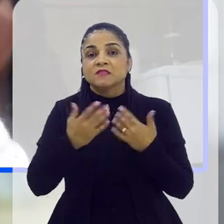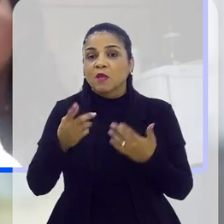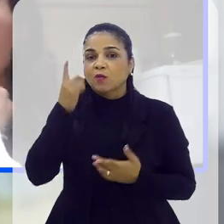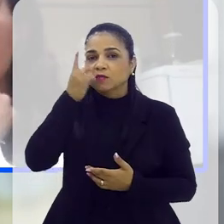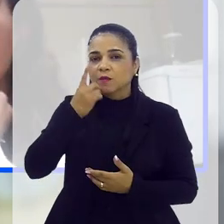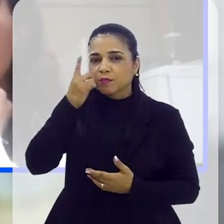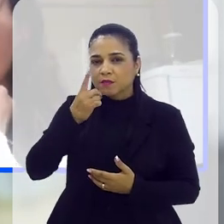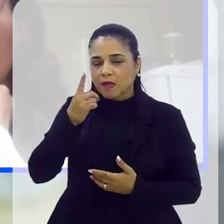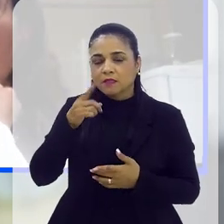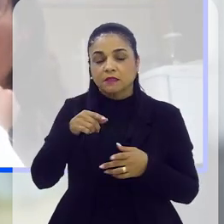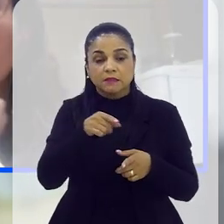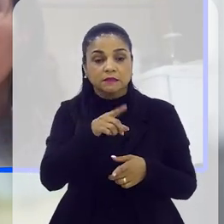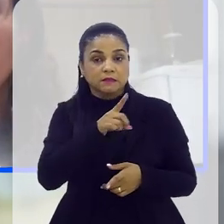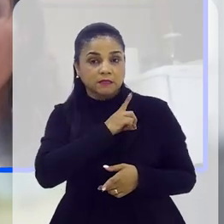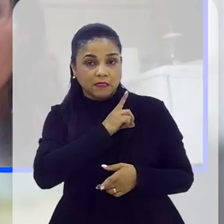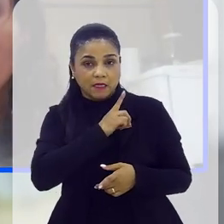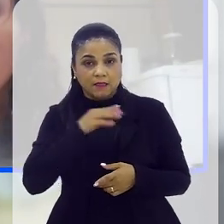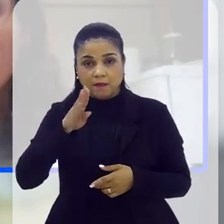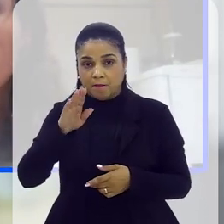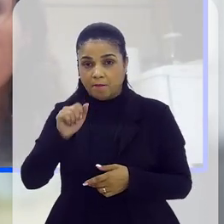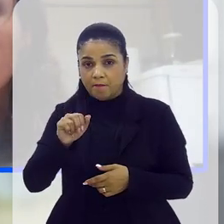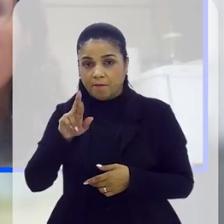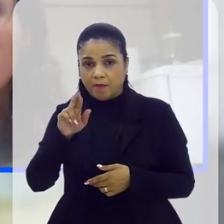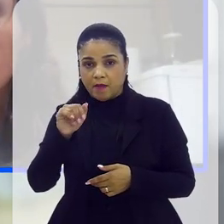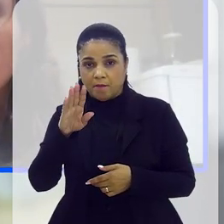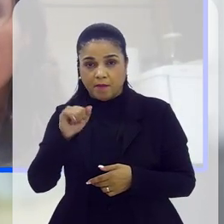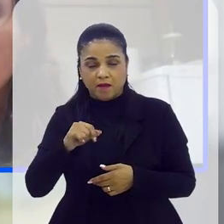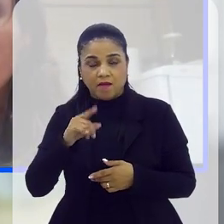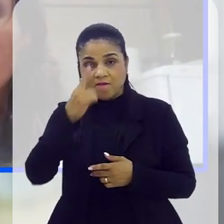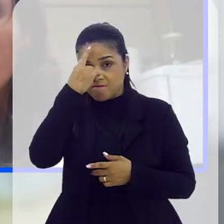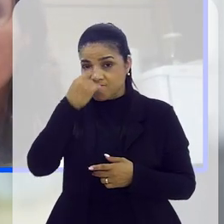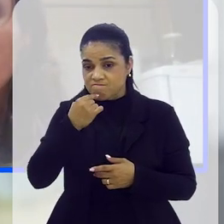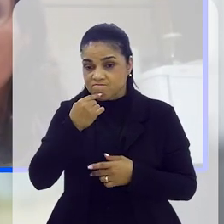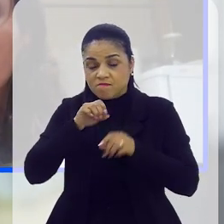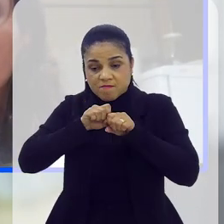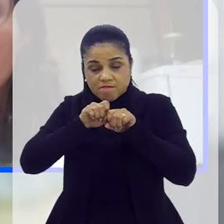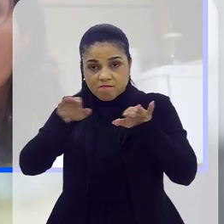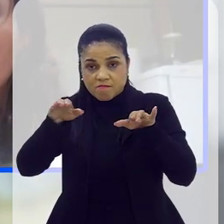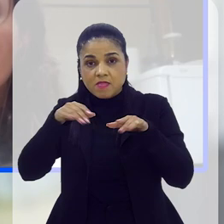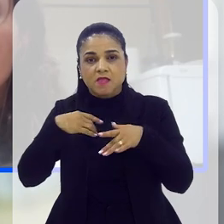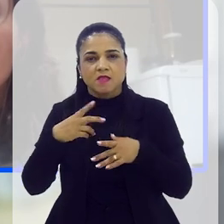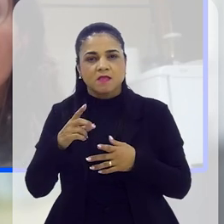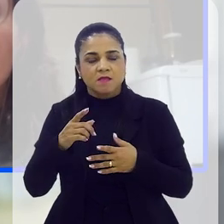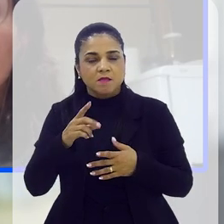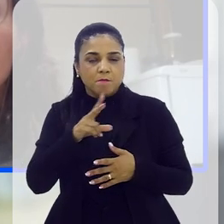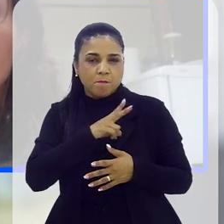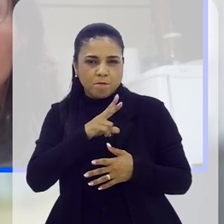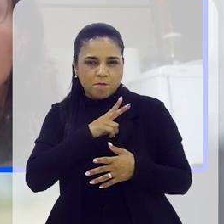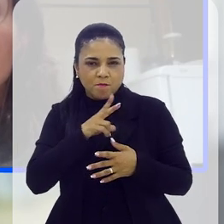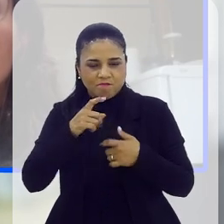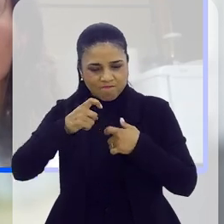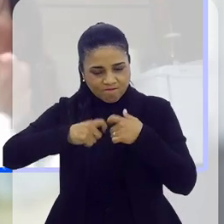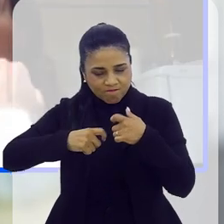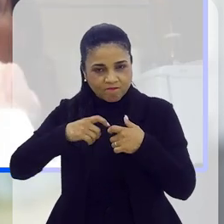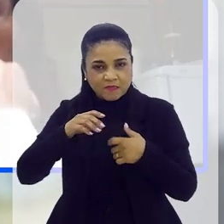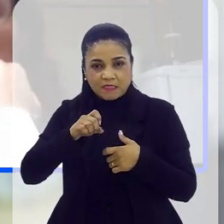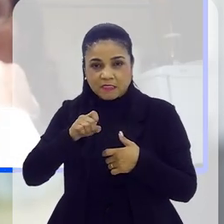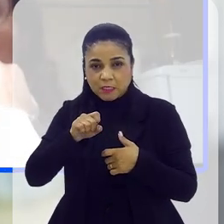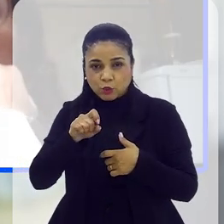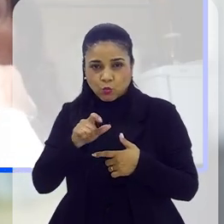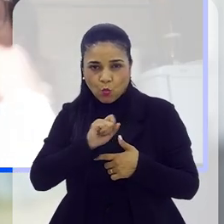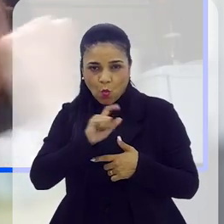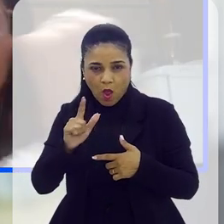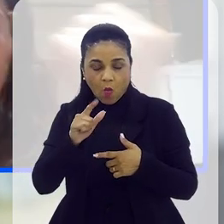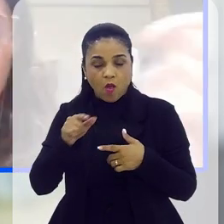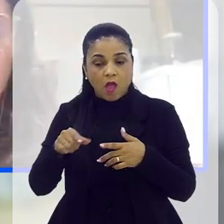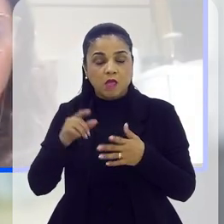Deputada, a delegada Bárbara levantou aqui a questão do vazamento de imagens íntimas, realmente quando esse tipo de crime